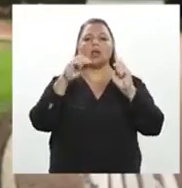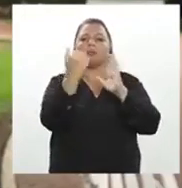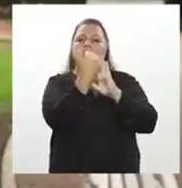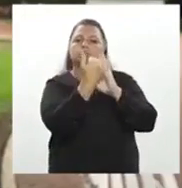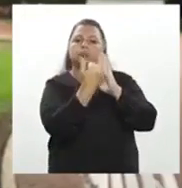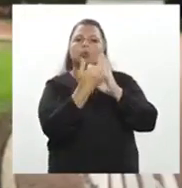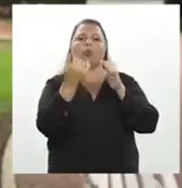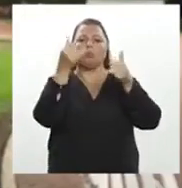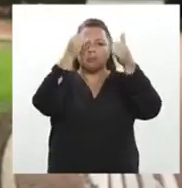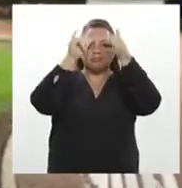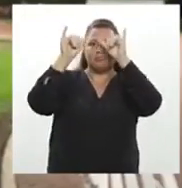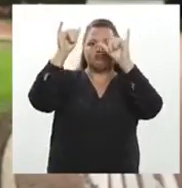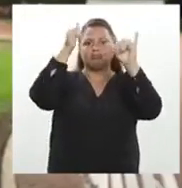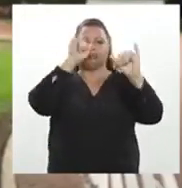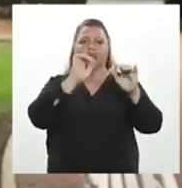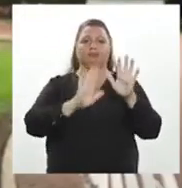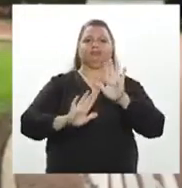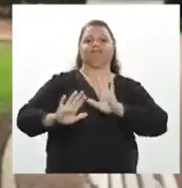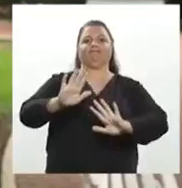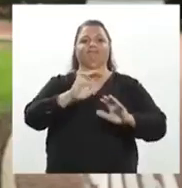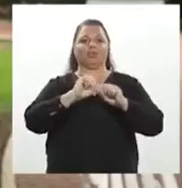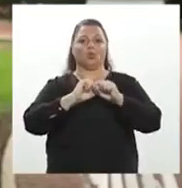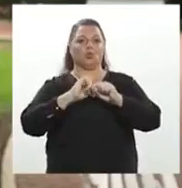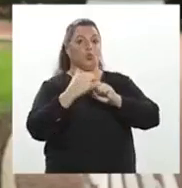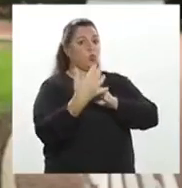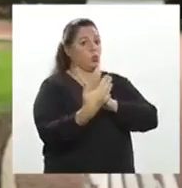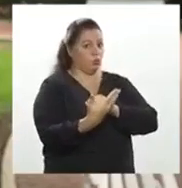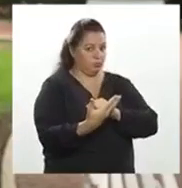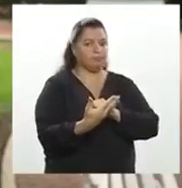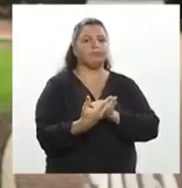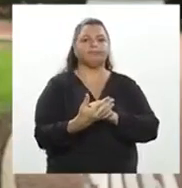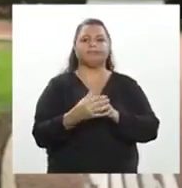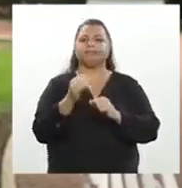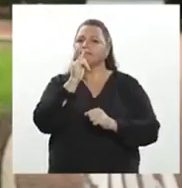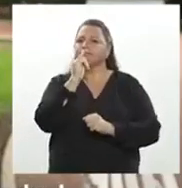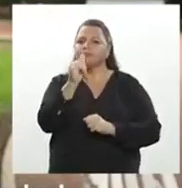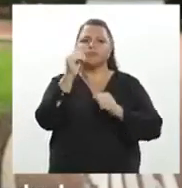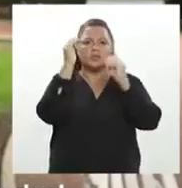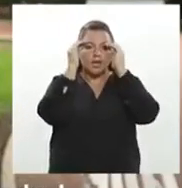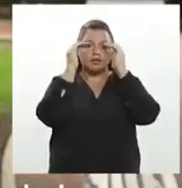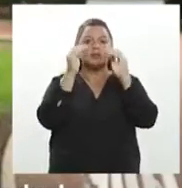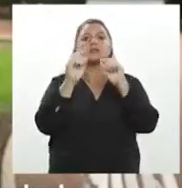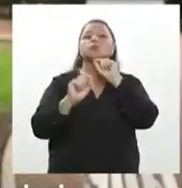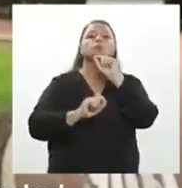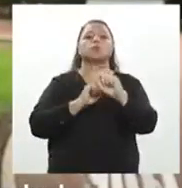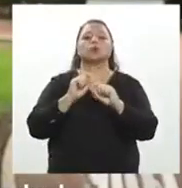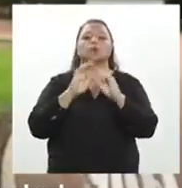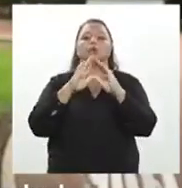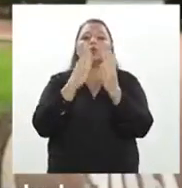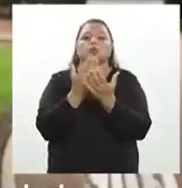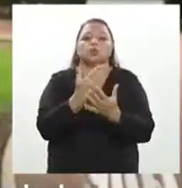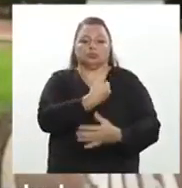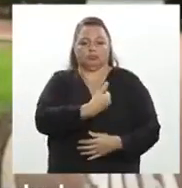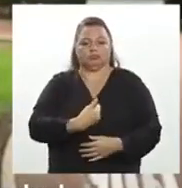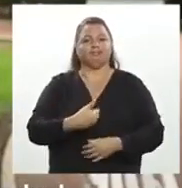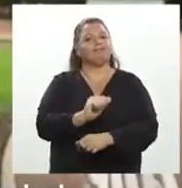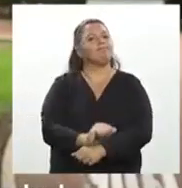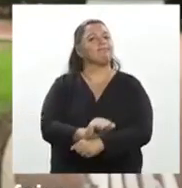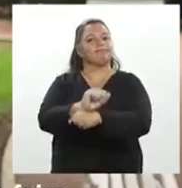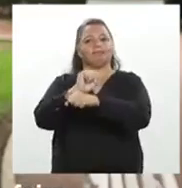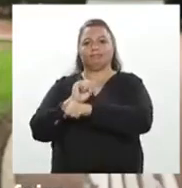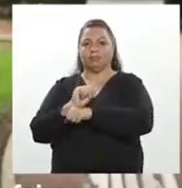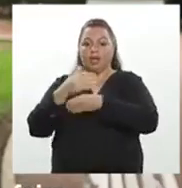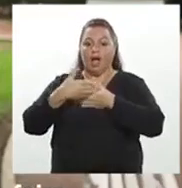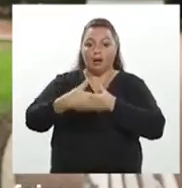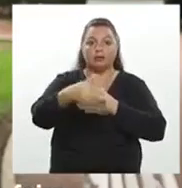medidas de prevenção ao novo coronavírus. Chamo a atenção para a suspensão das aulas da rede estadual